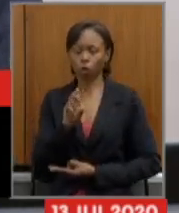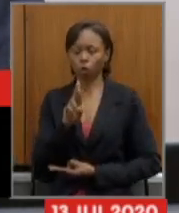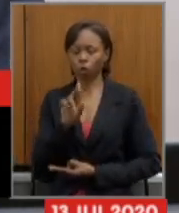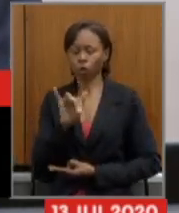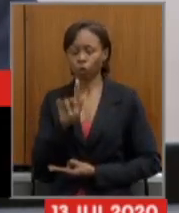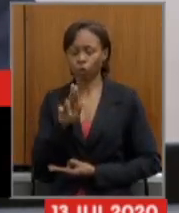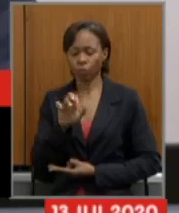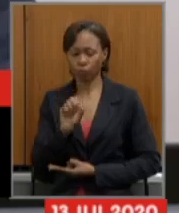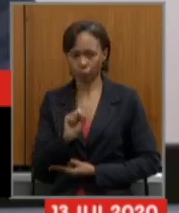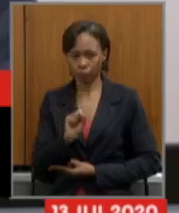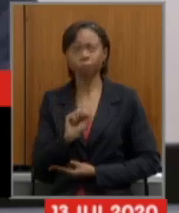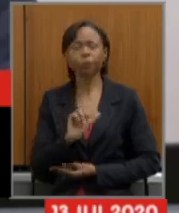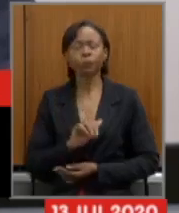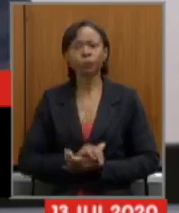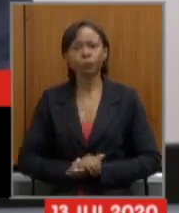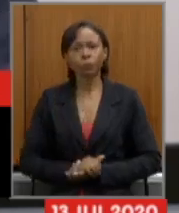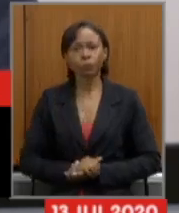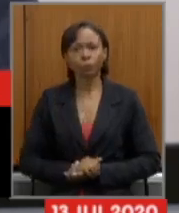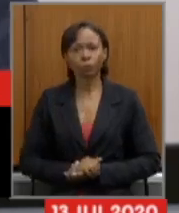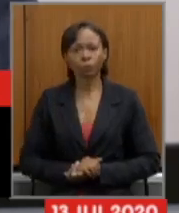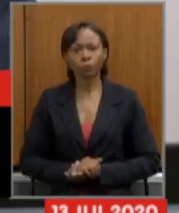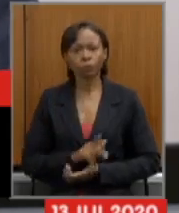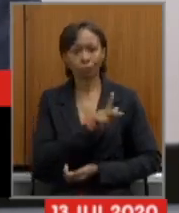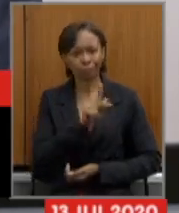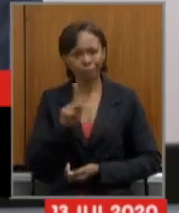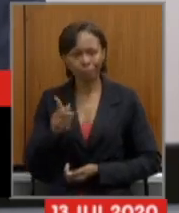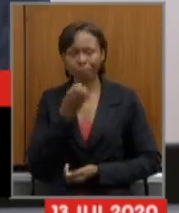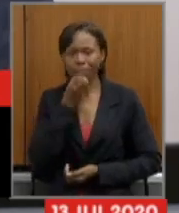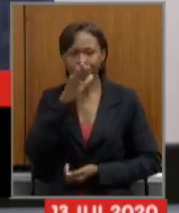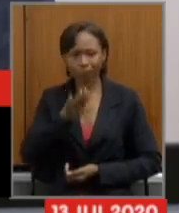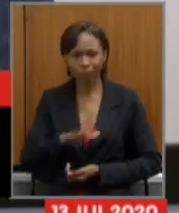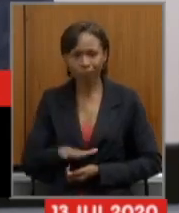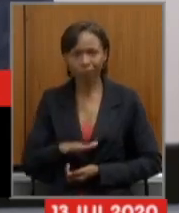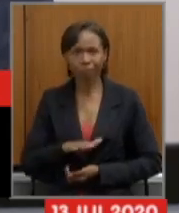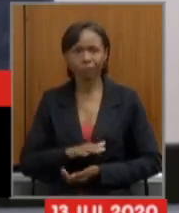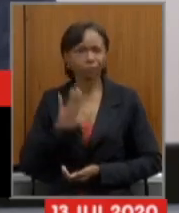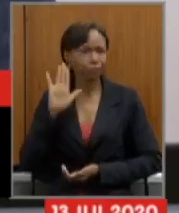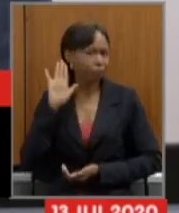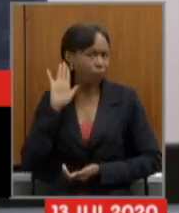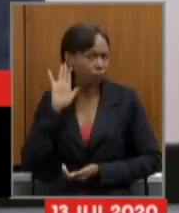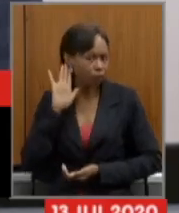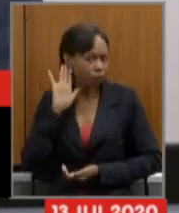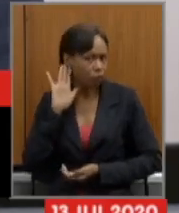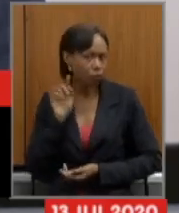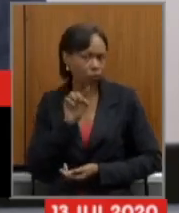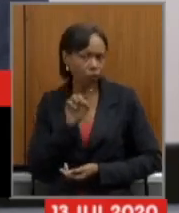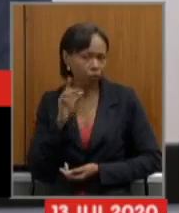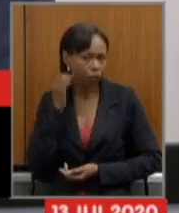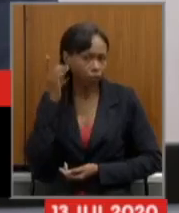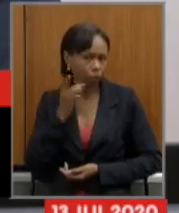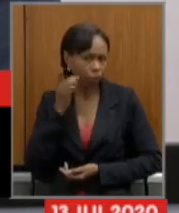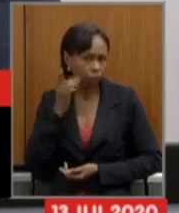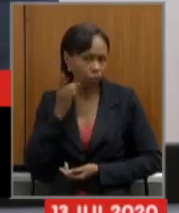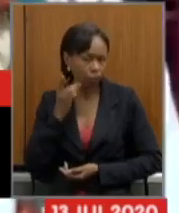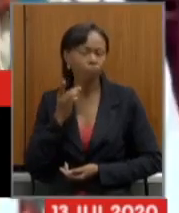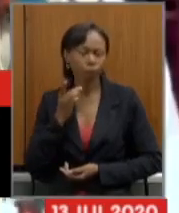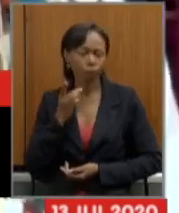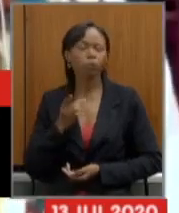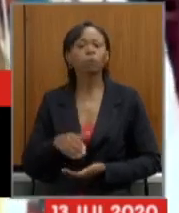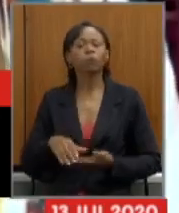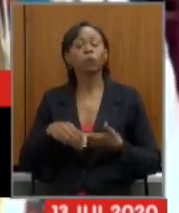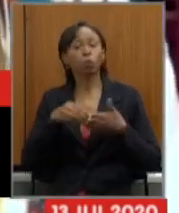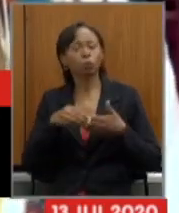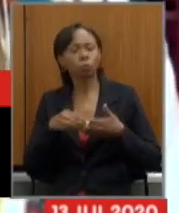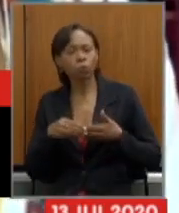boa tarde presidente está me ouvindo me ouvindo deputado cumprimentar